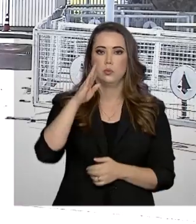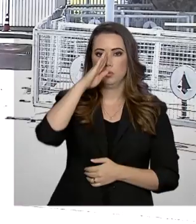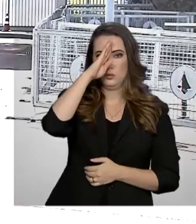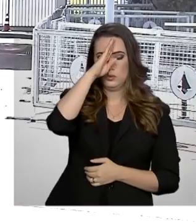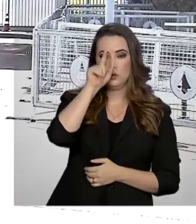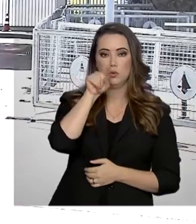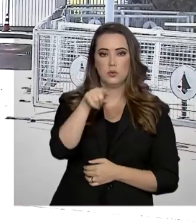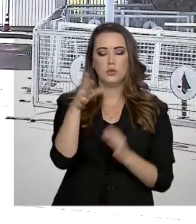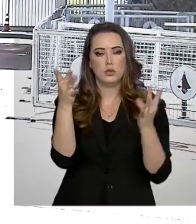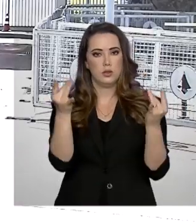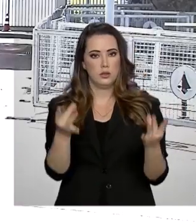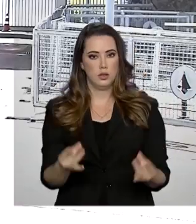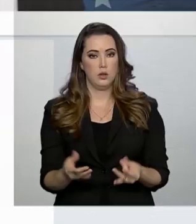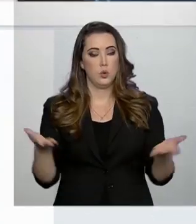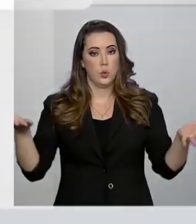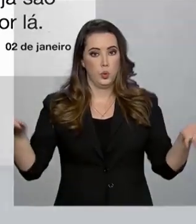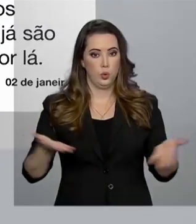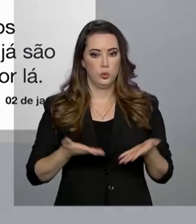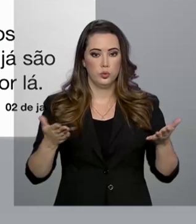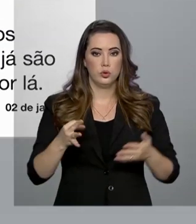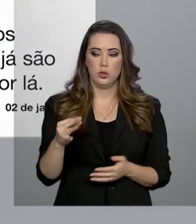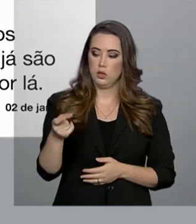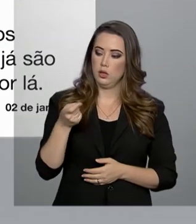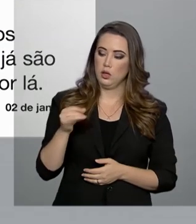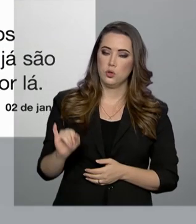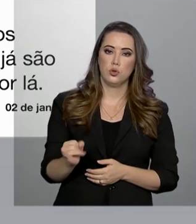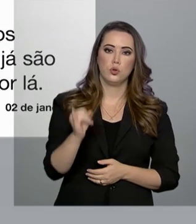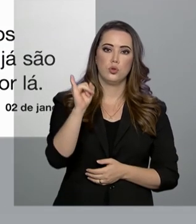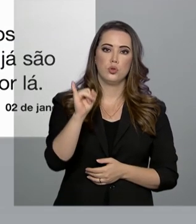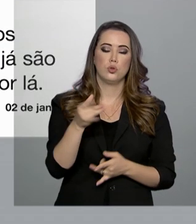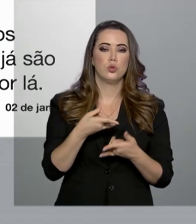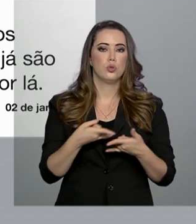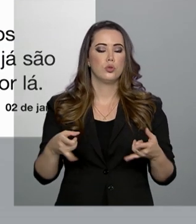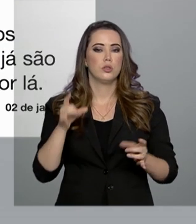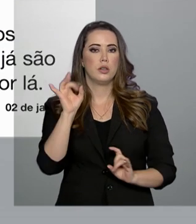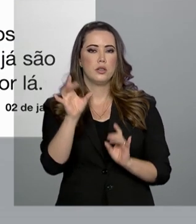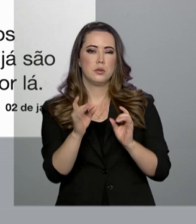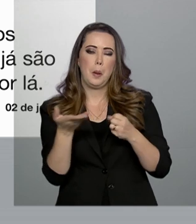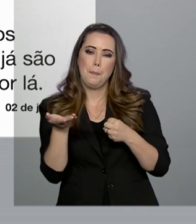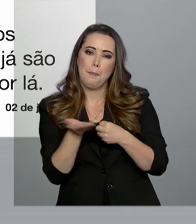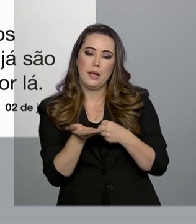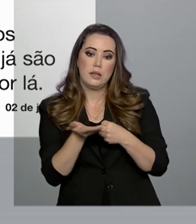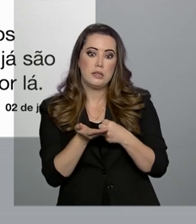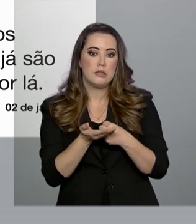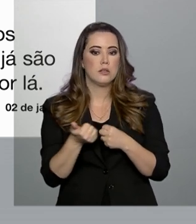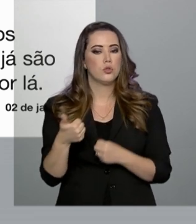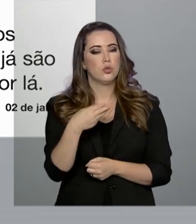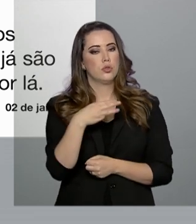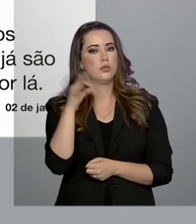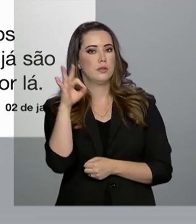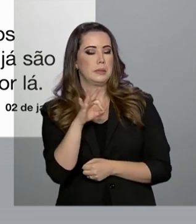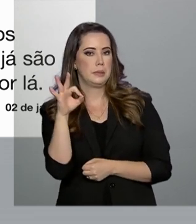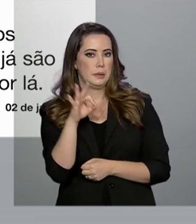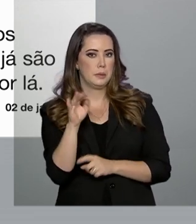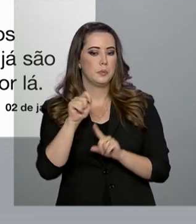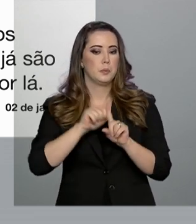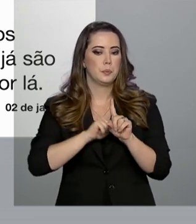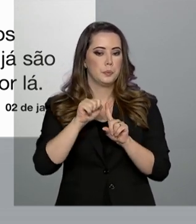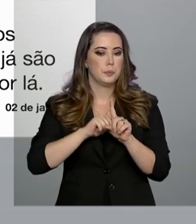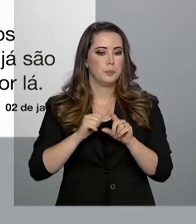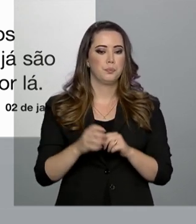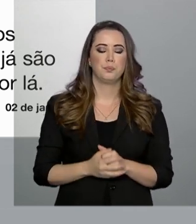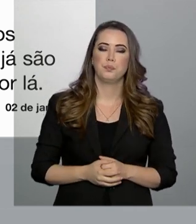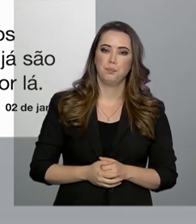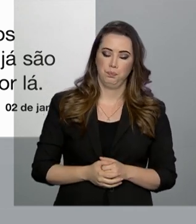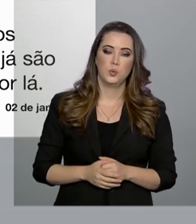Bolsonaro destacou que atualmente a taxa de juros do cheque especial está em média em 13% ao mês. O